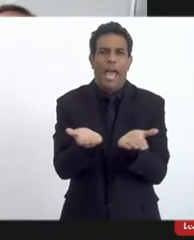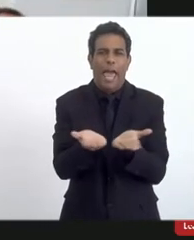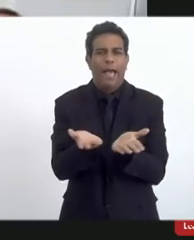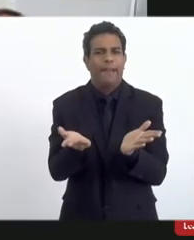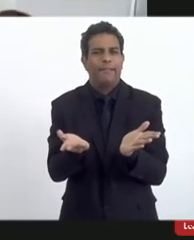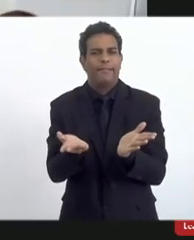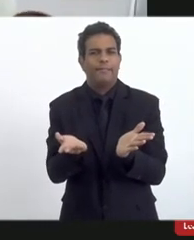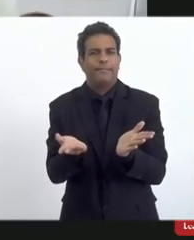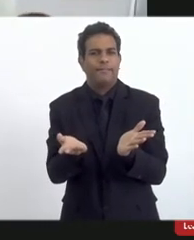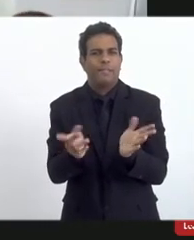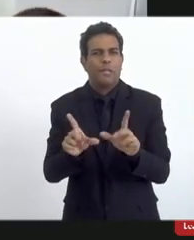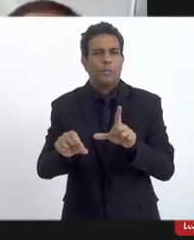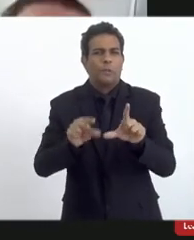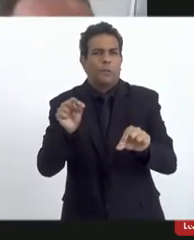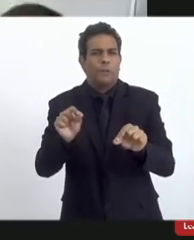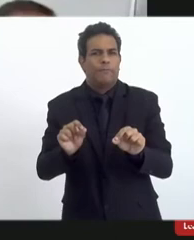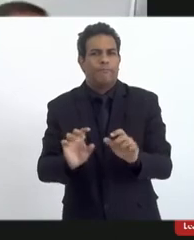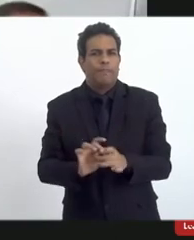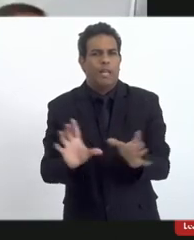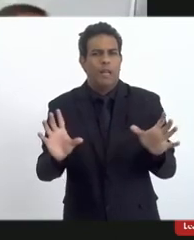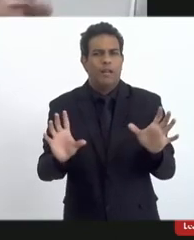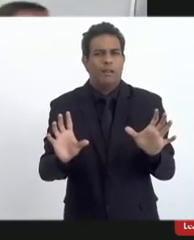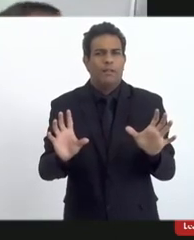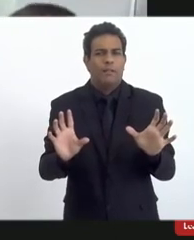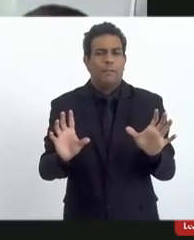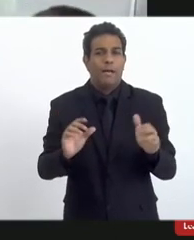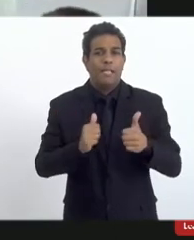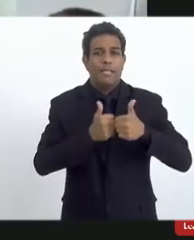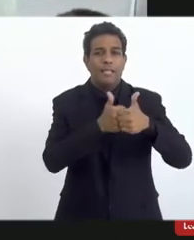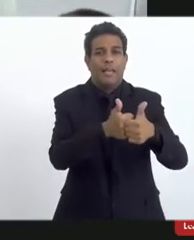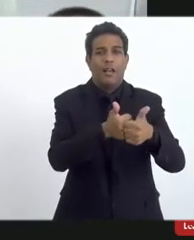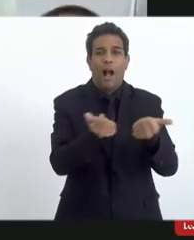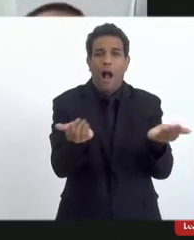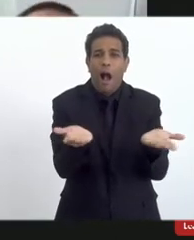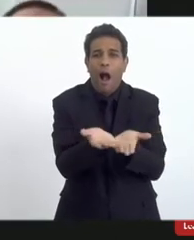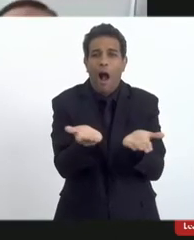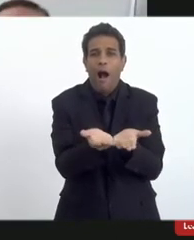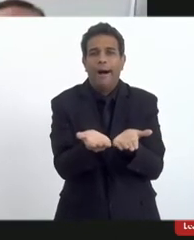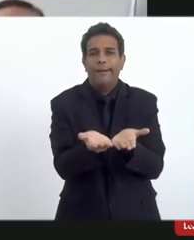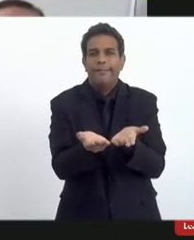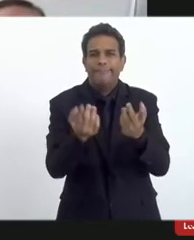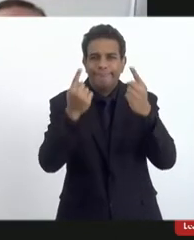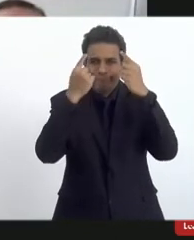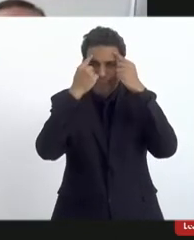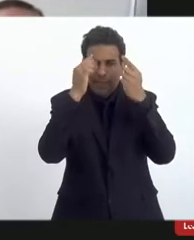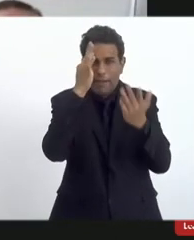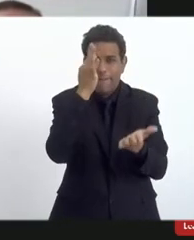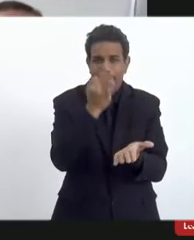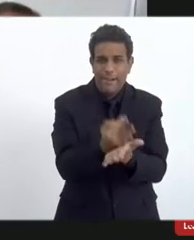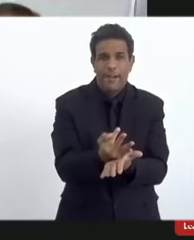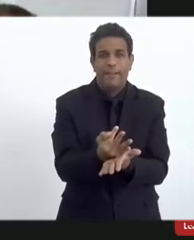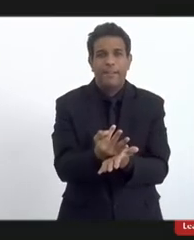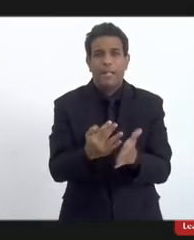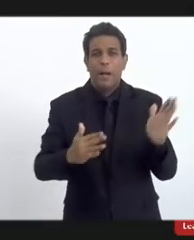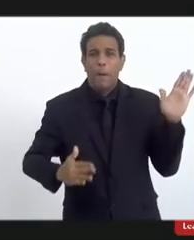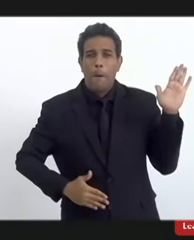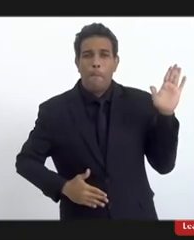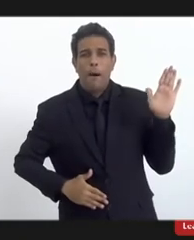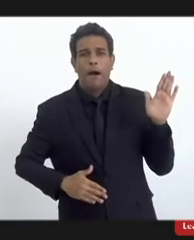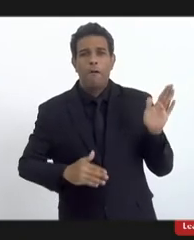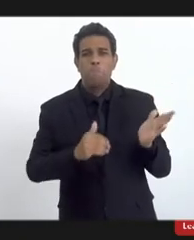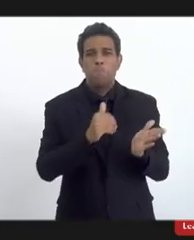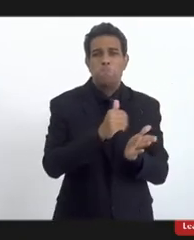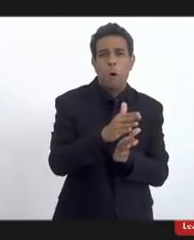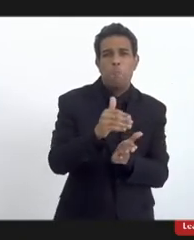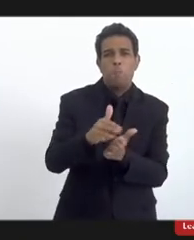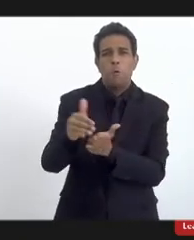evangélicos, ou o que seja, não importa, mas em nome dessa, uma pretensa fé, eles expulsam terreiros, eles